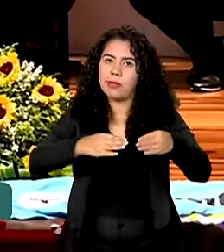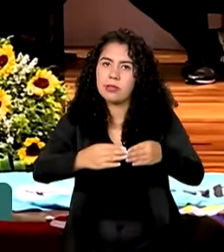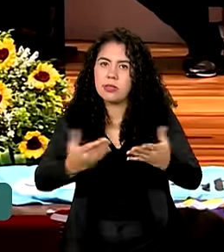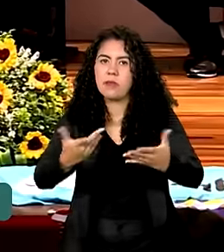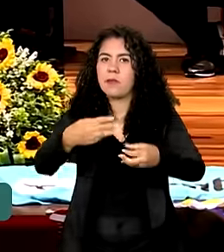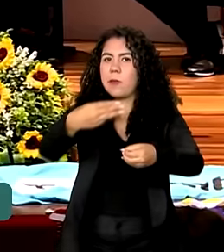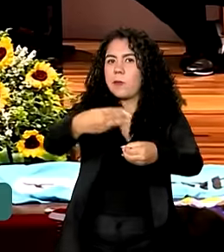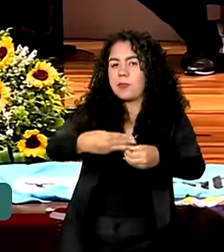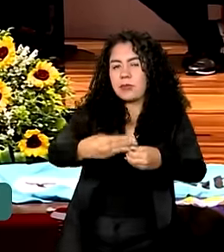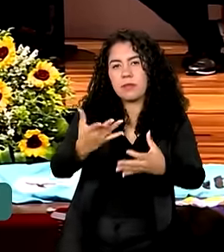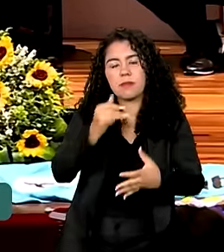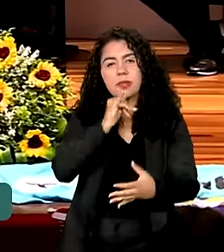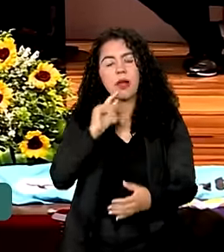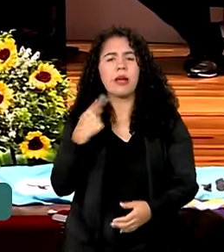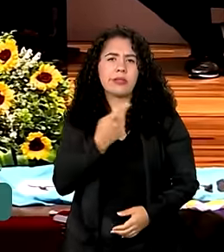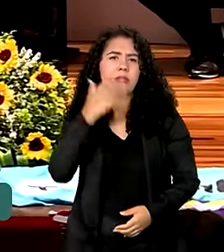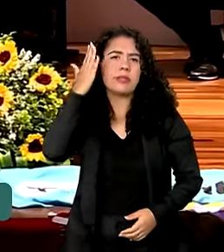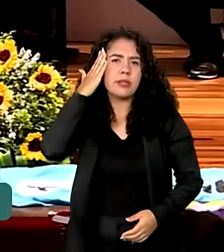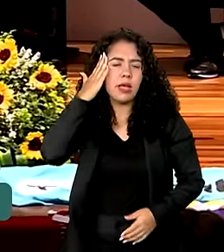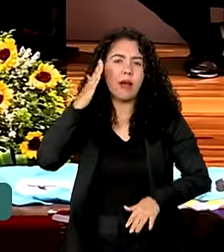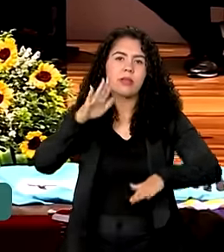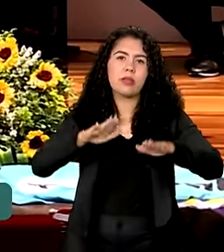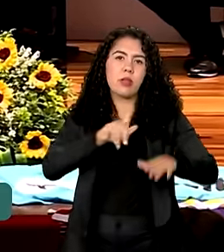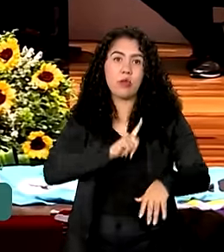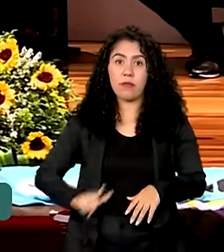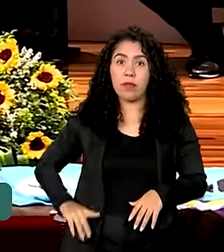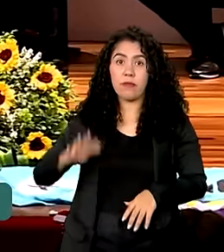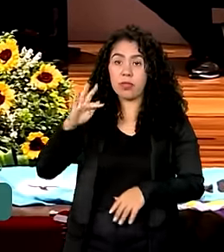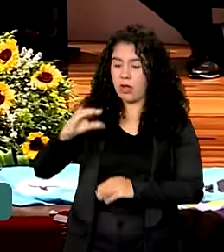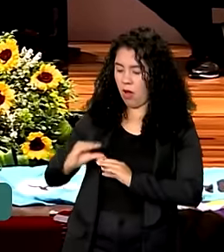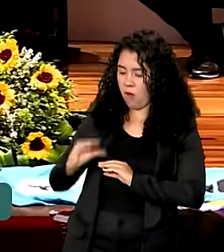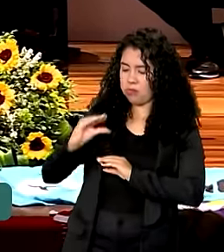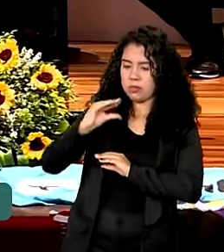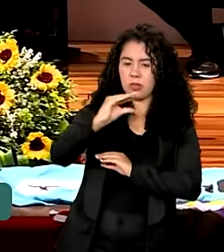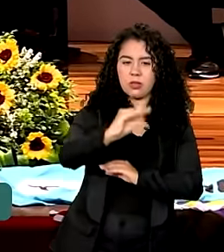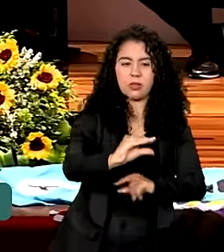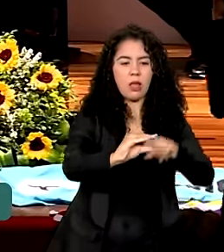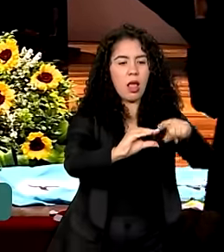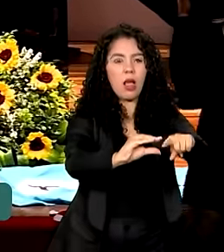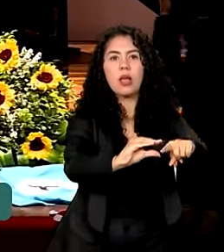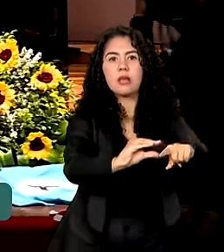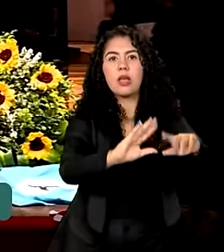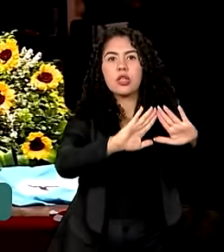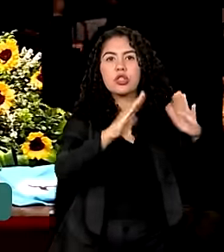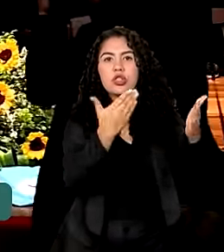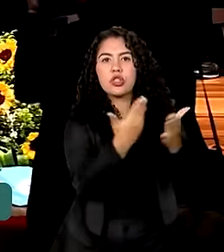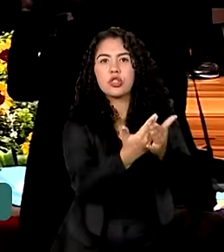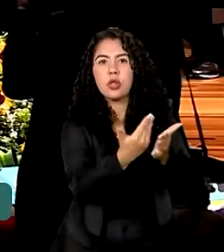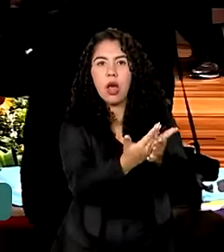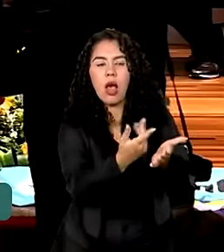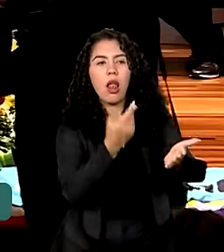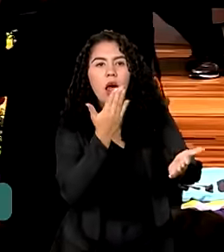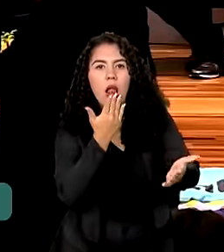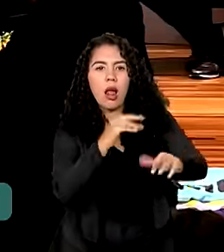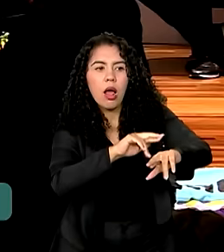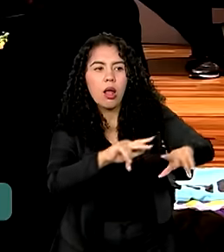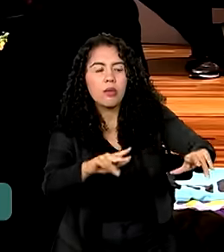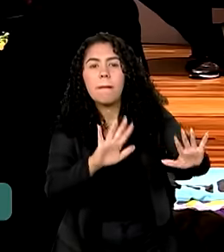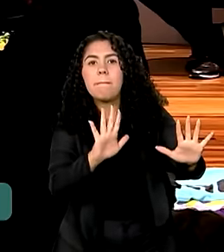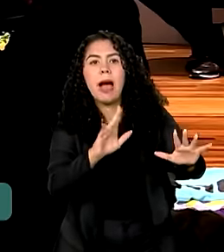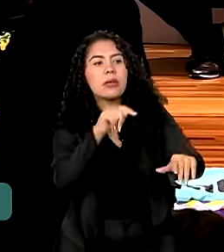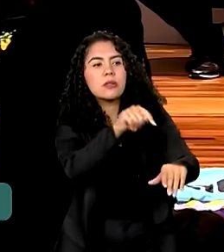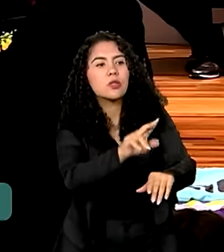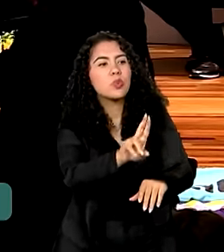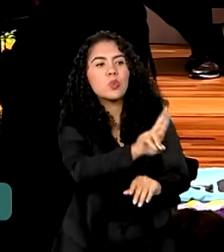sabe que, às vezes, o governo federal repassa o recurso para alimentação escolar e a gente não vê, efetivamente, esse recurso